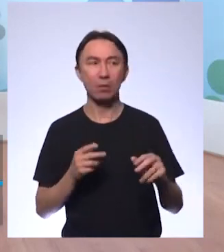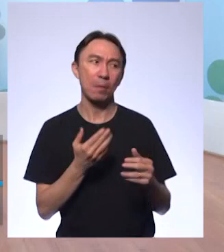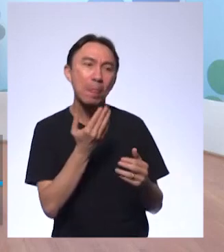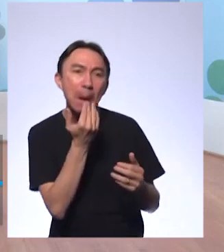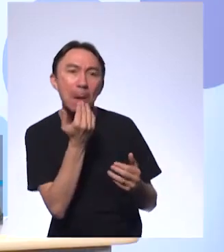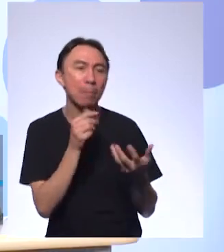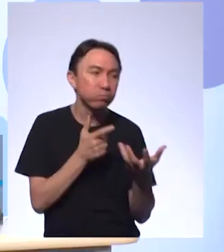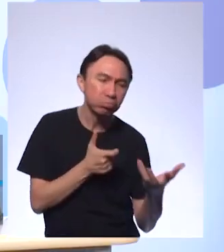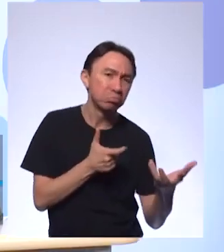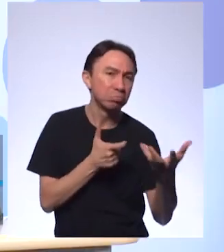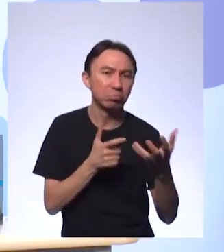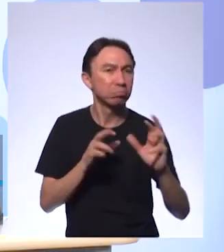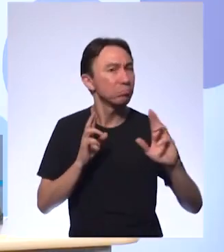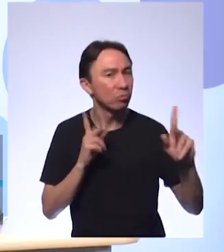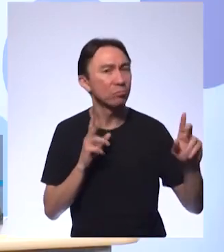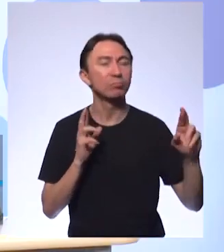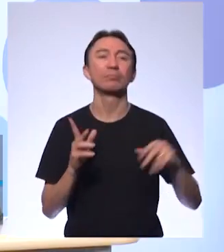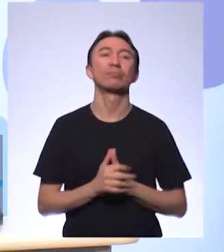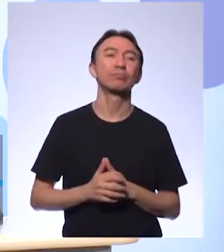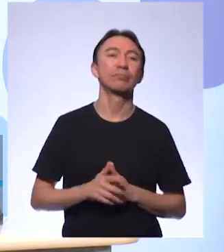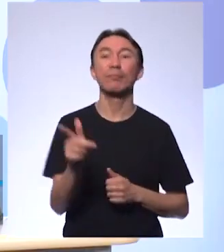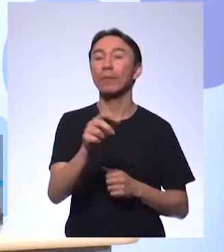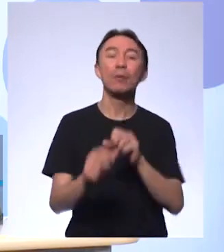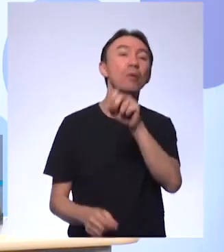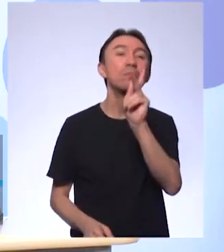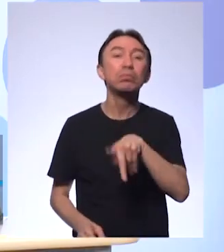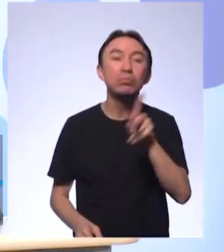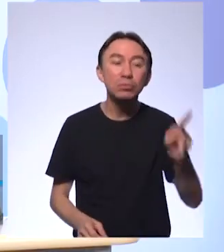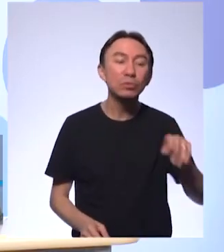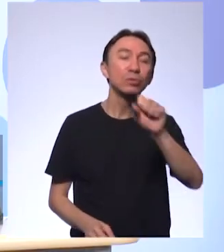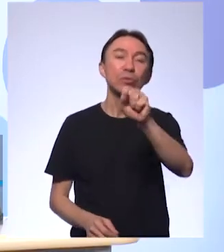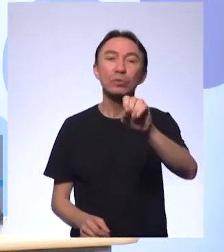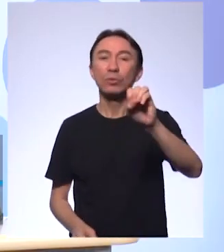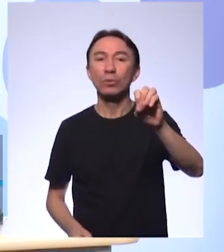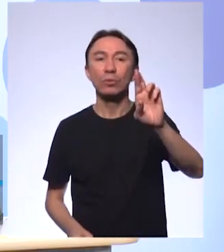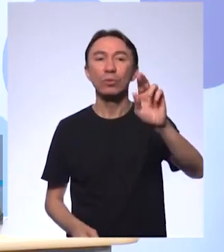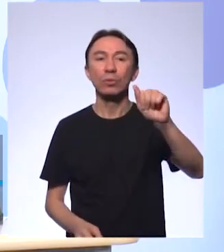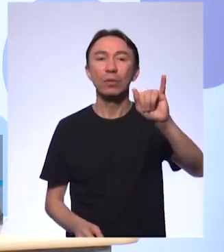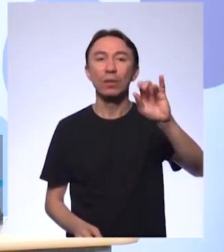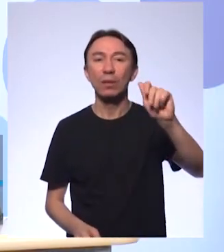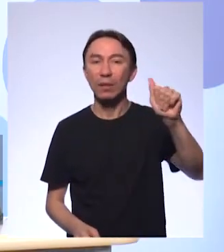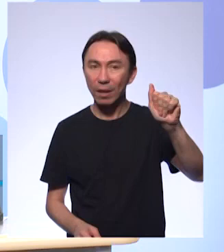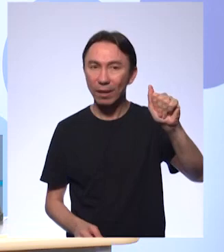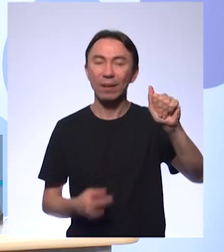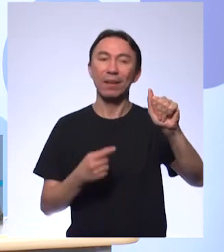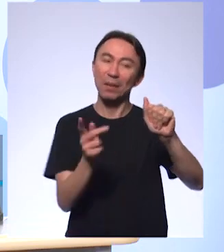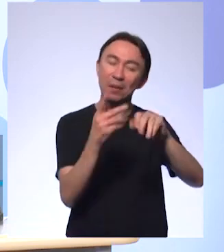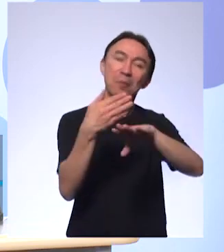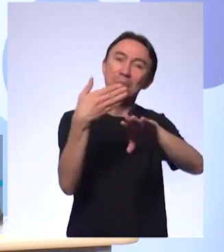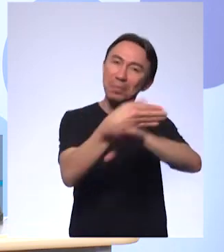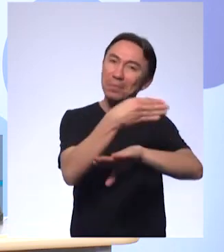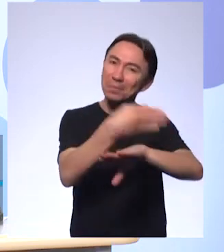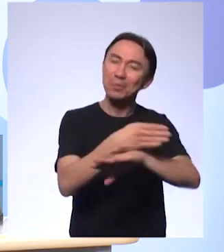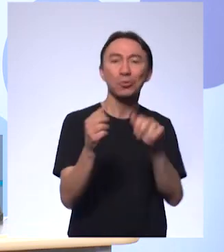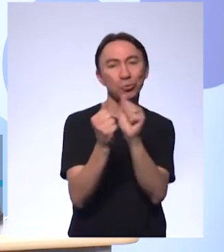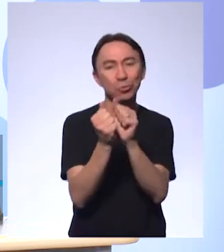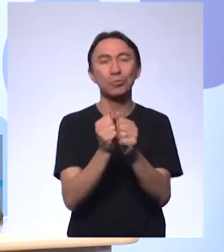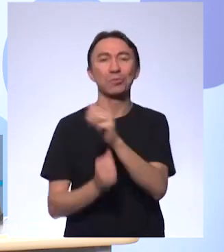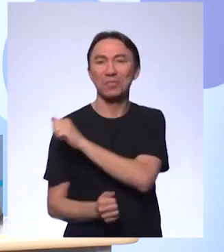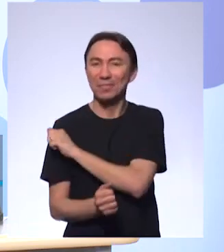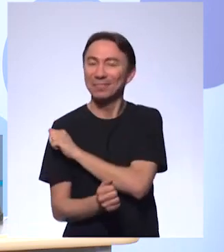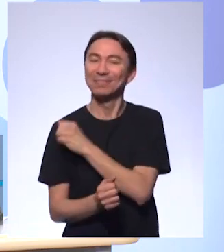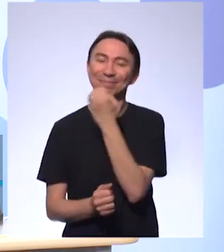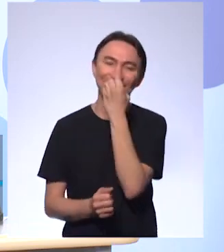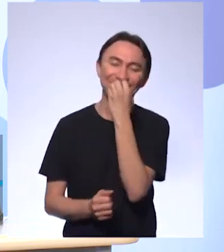aqui, a professora Soraya, um abraço para a professora Soraya participando aqui conosco e com os seus respectivos alunos provavelmente,